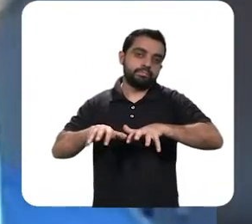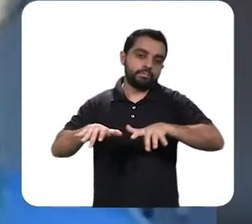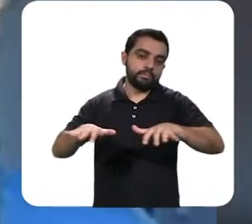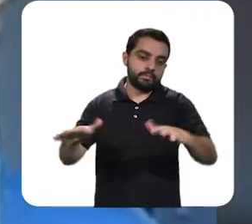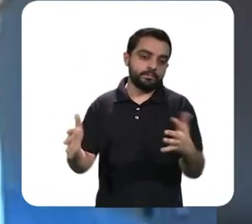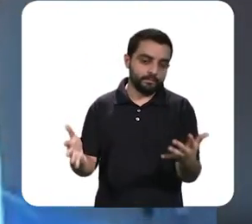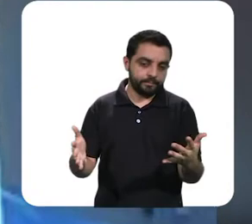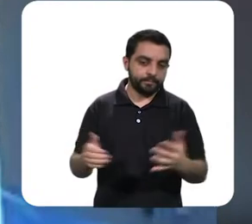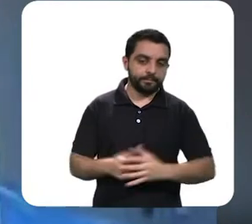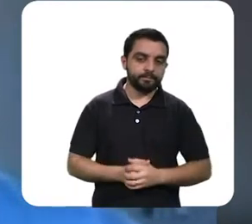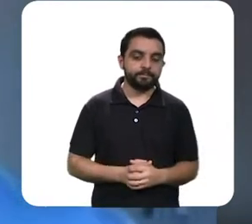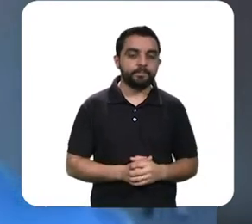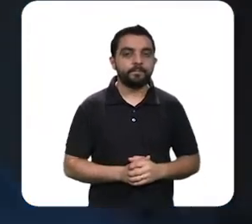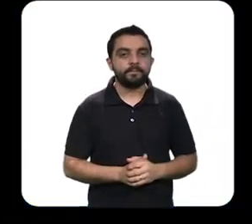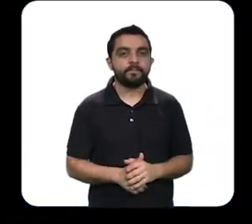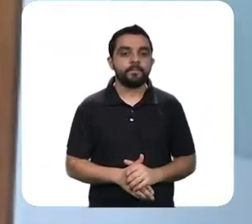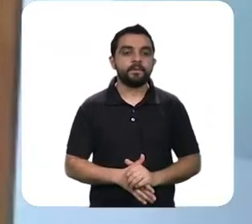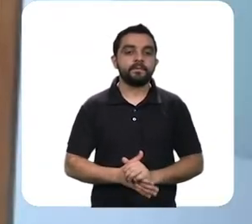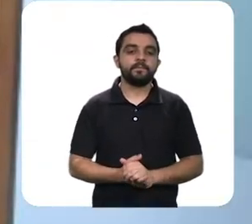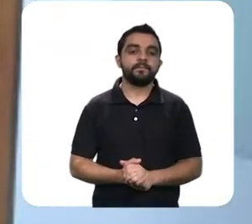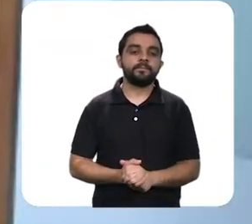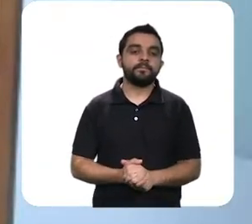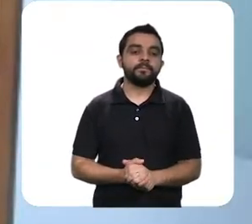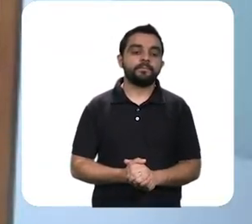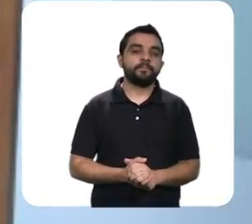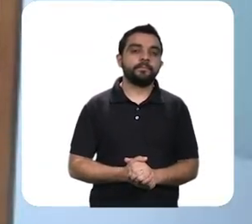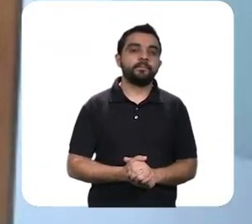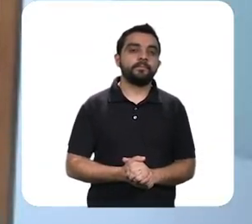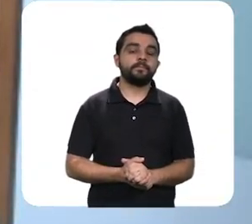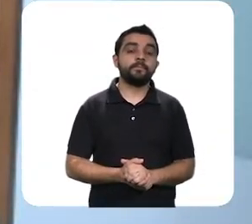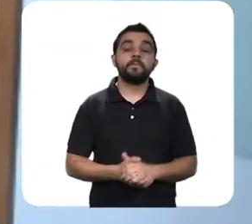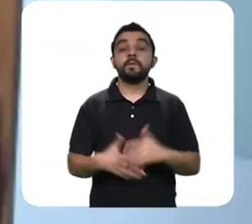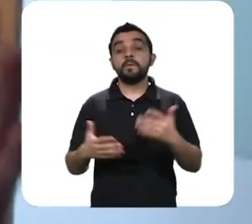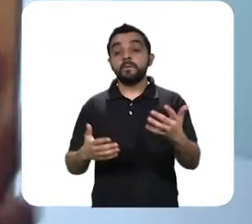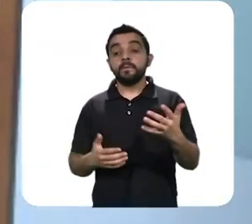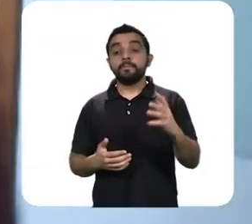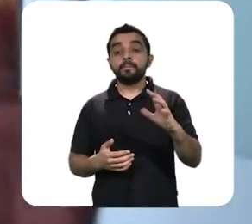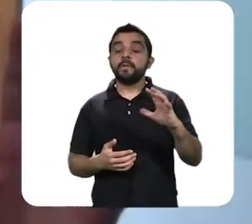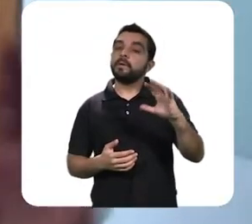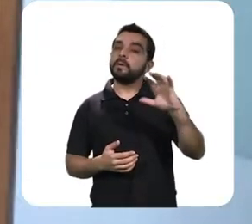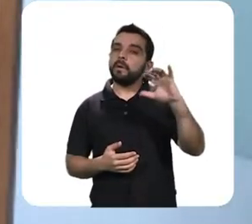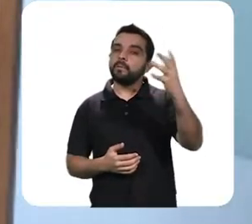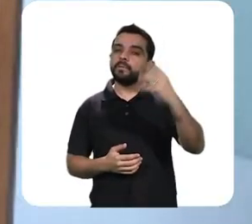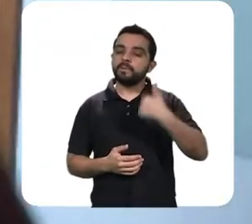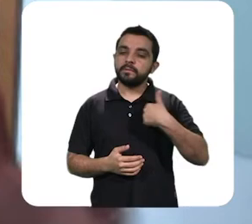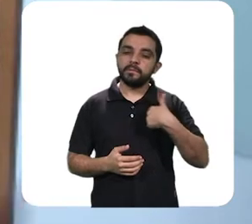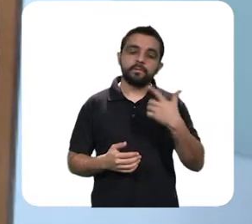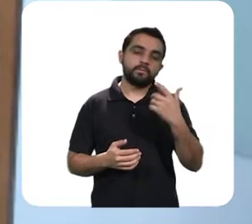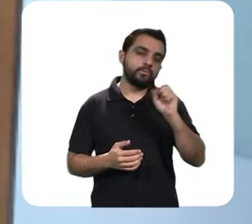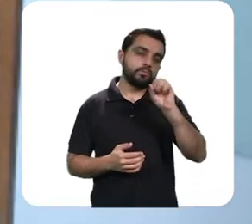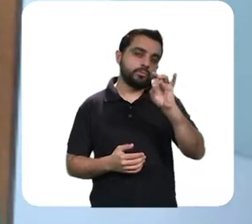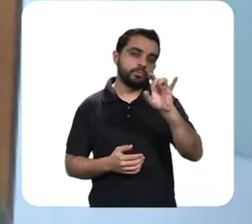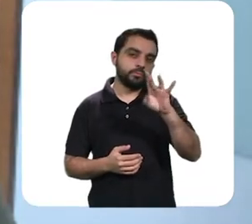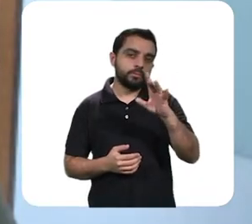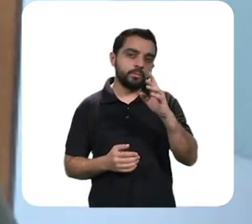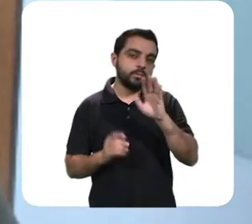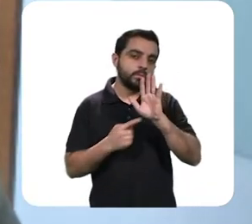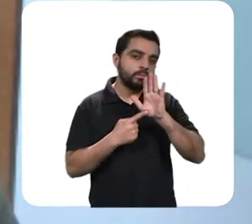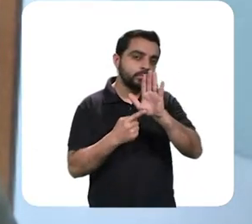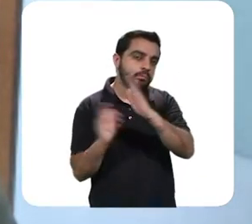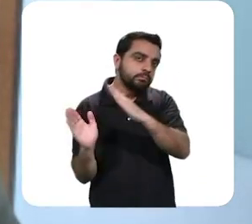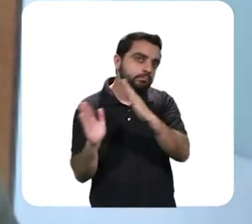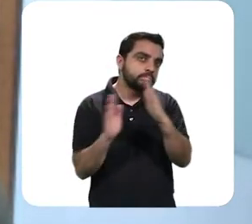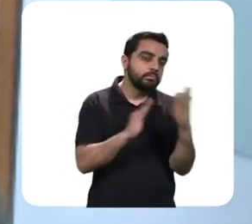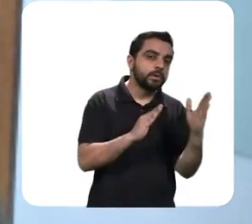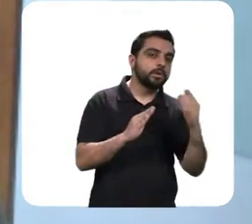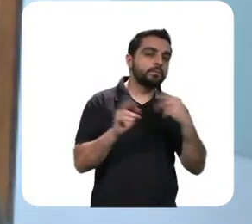reproduzir e aí assim eu estou desenhando assim na medida que a vai acompanhando os